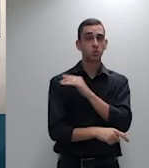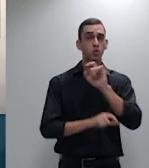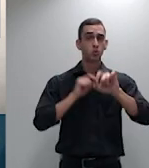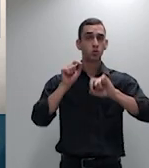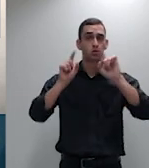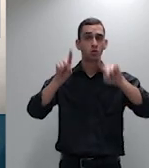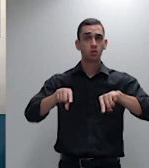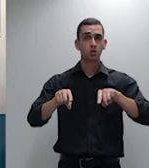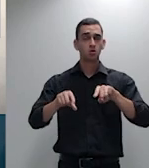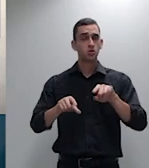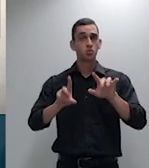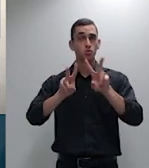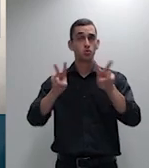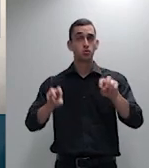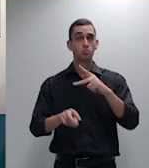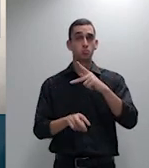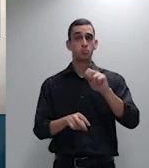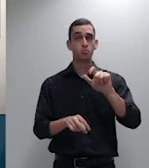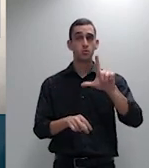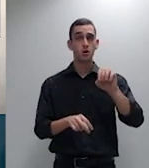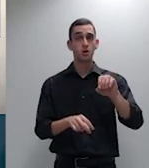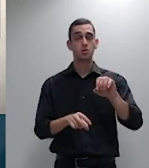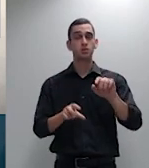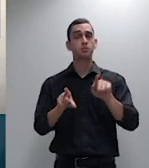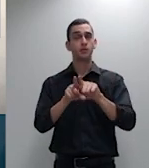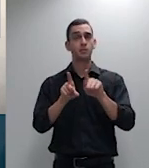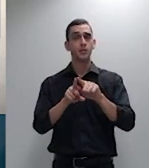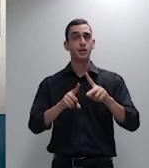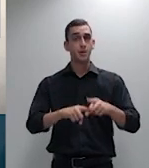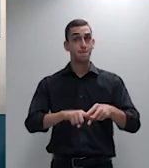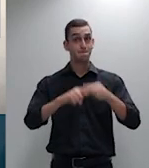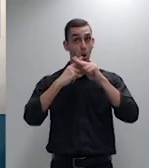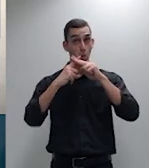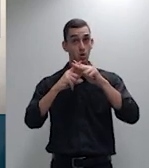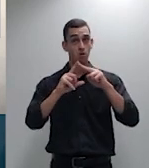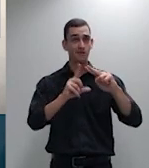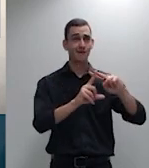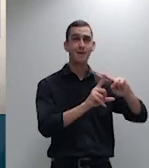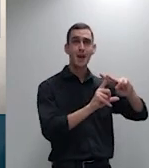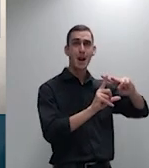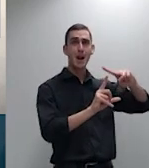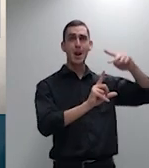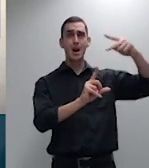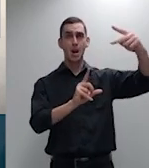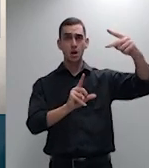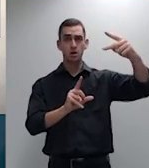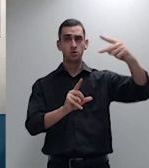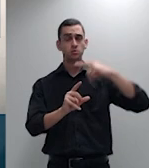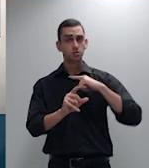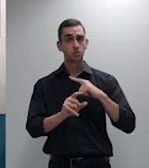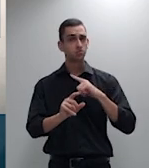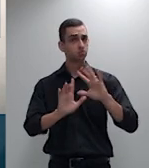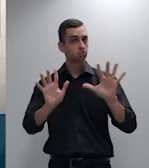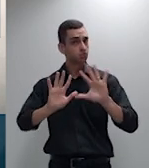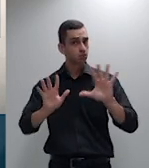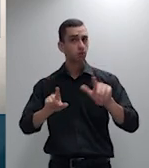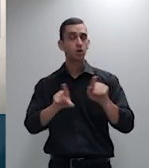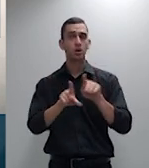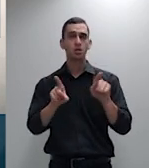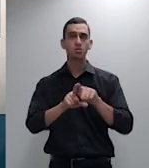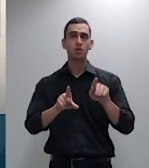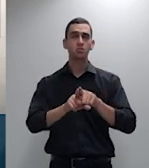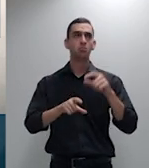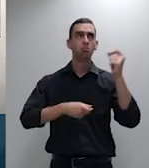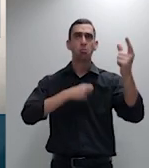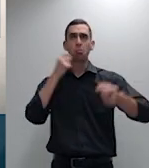reajustes não podem se acontecer de formas absolutamente aleatórias de tal sorte a frustrar o acesso do consumir